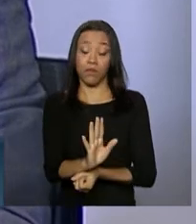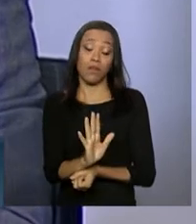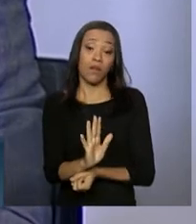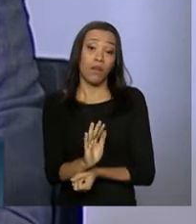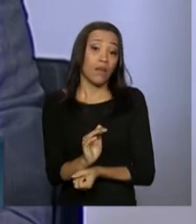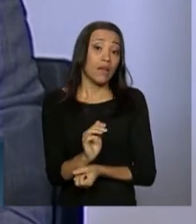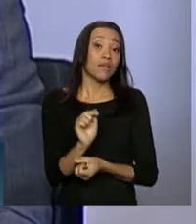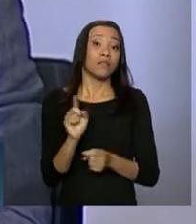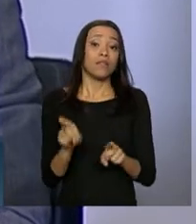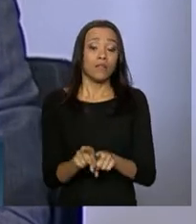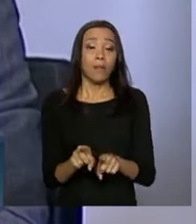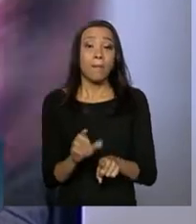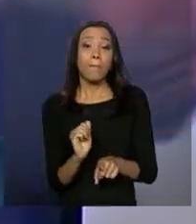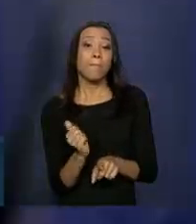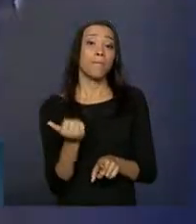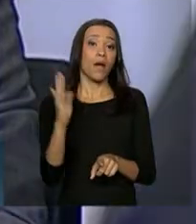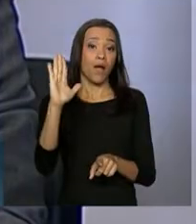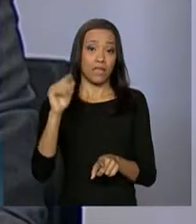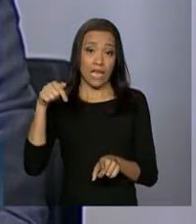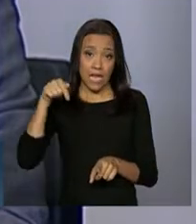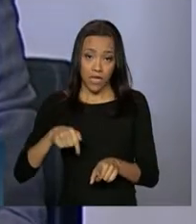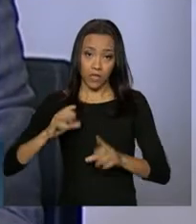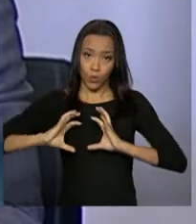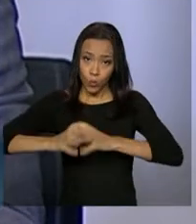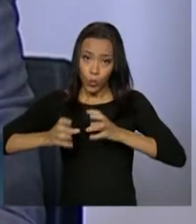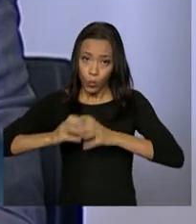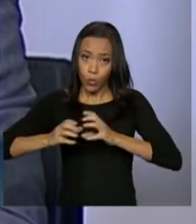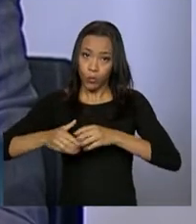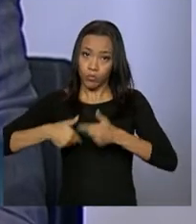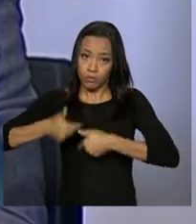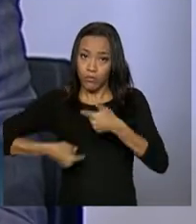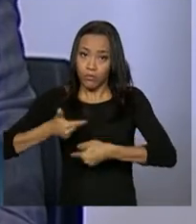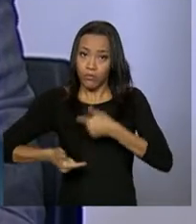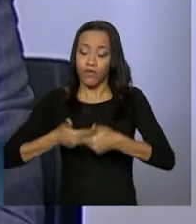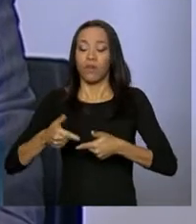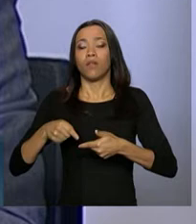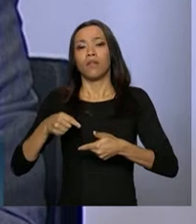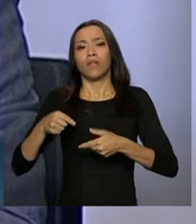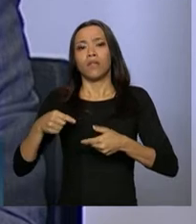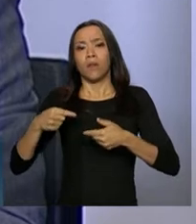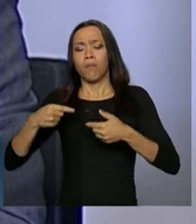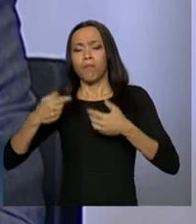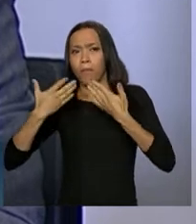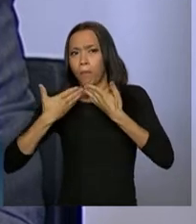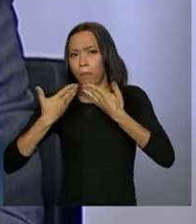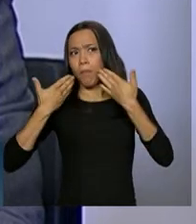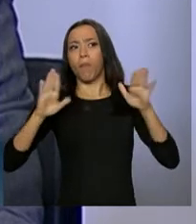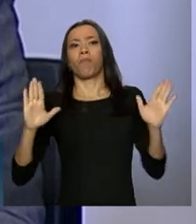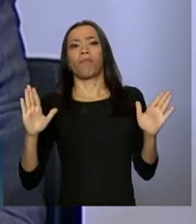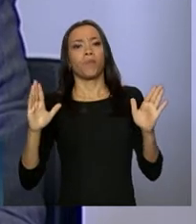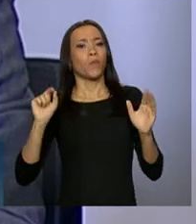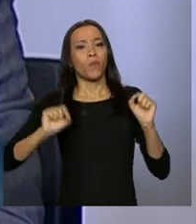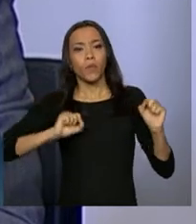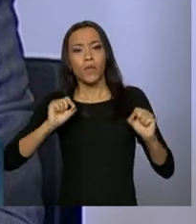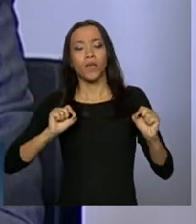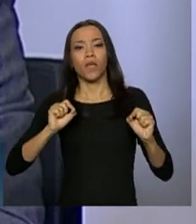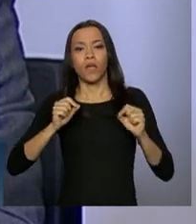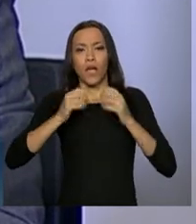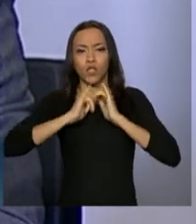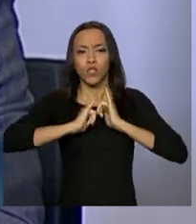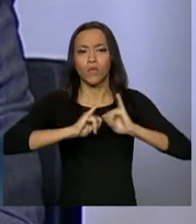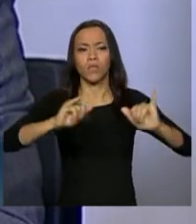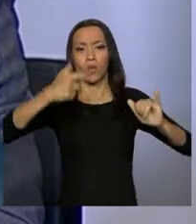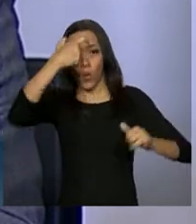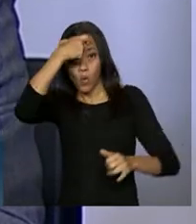que isso, a ação do Grupo Móvel trouxe visibilidade, conscientização